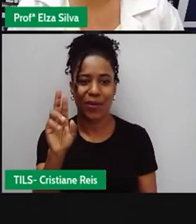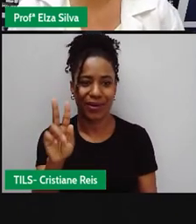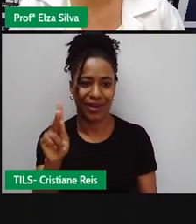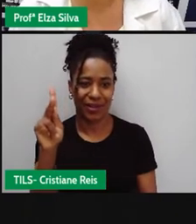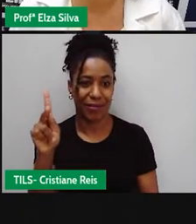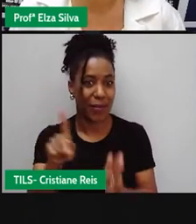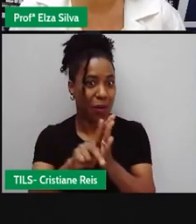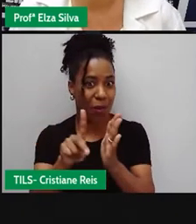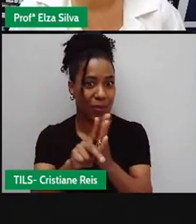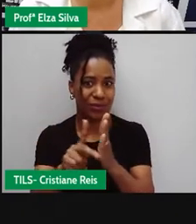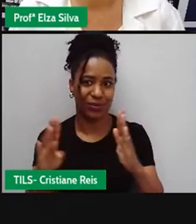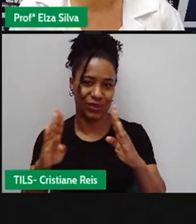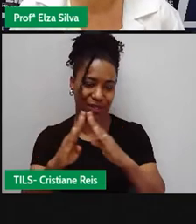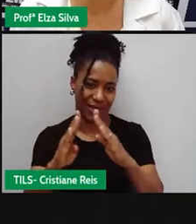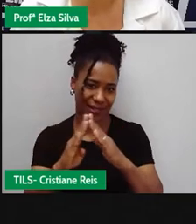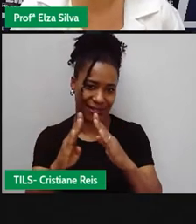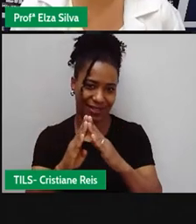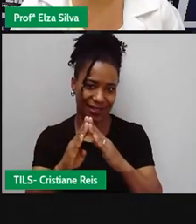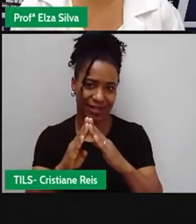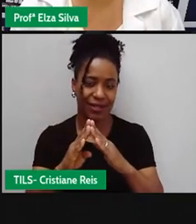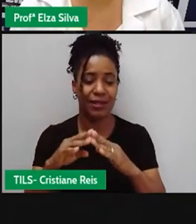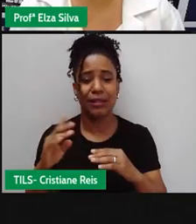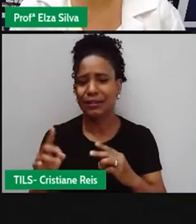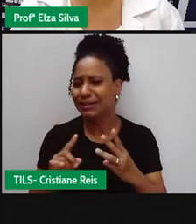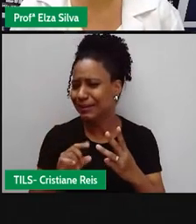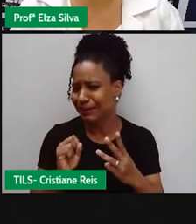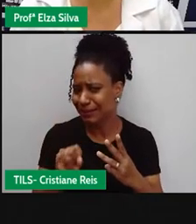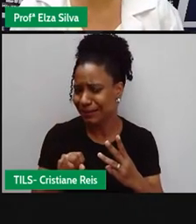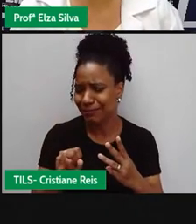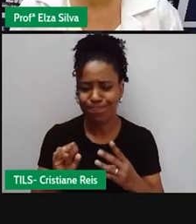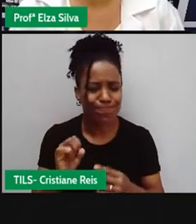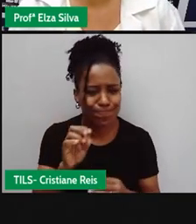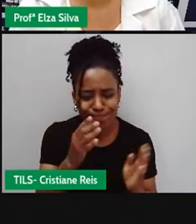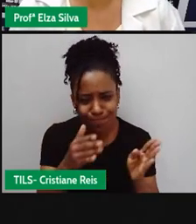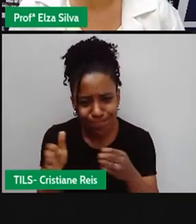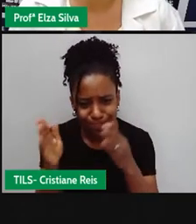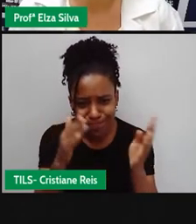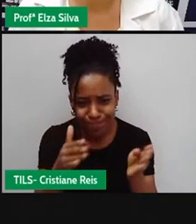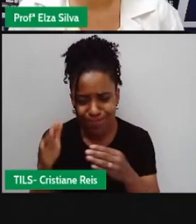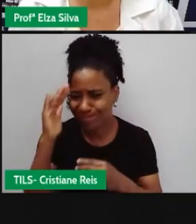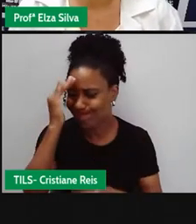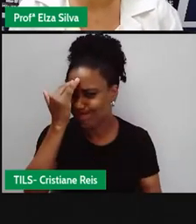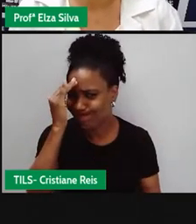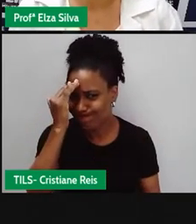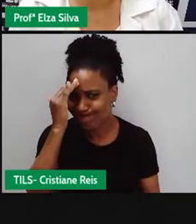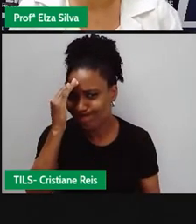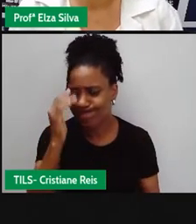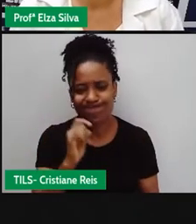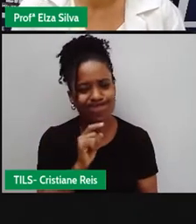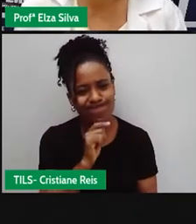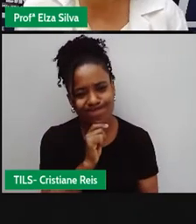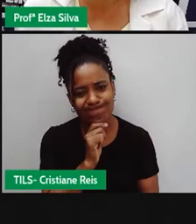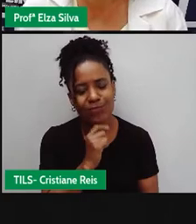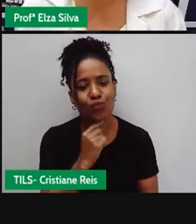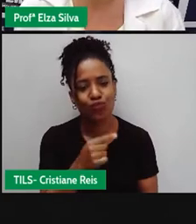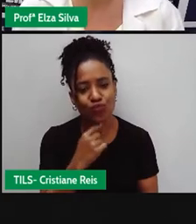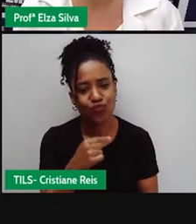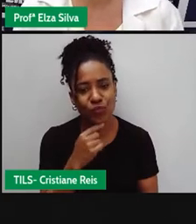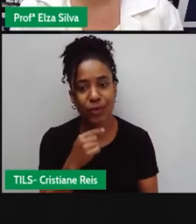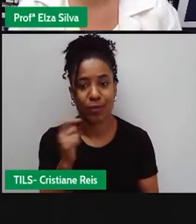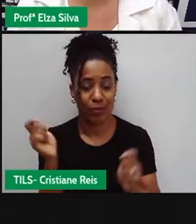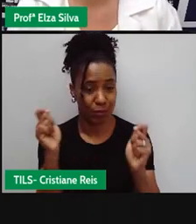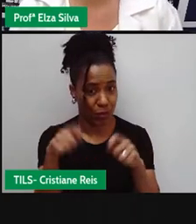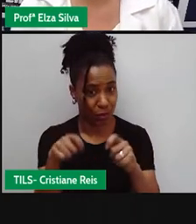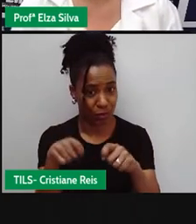dúvidas que surgem, que é muito natural do processo de aprender, doubts, dúvidas. Ok, students?